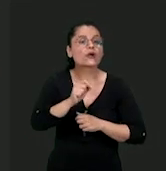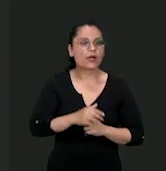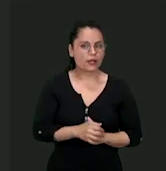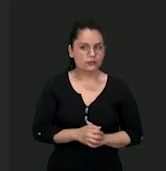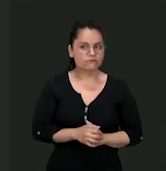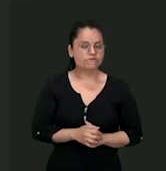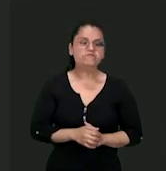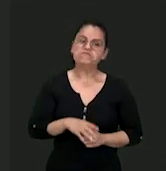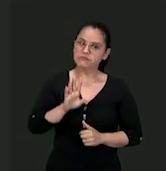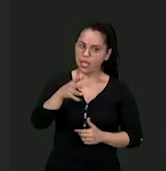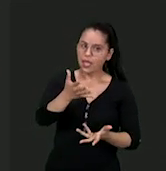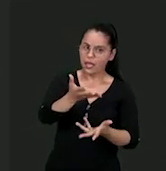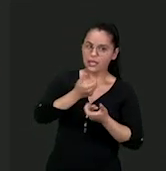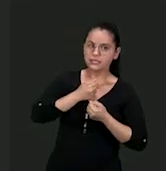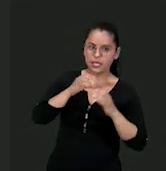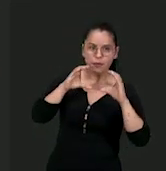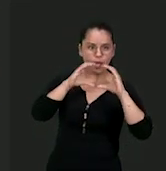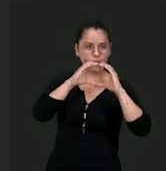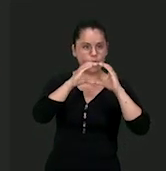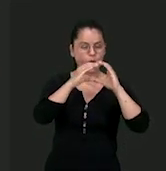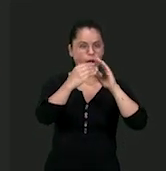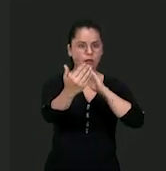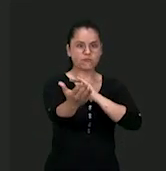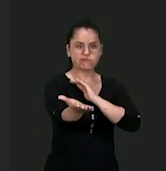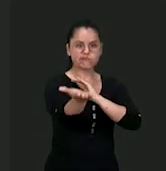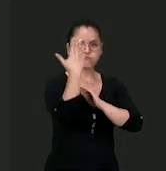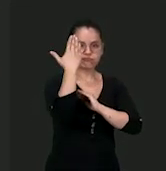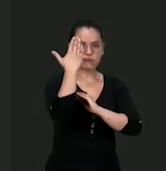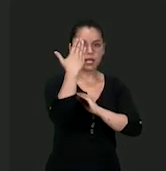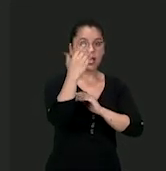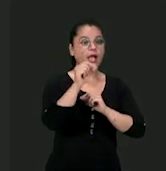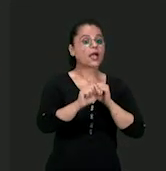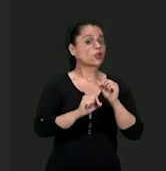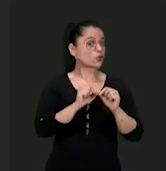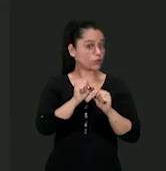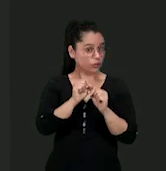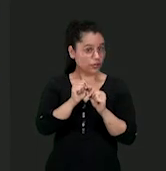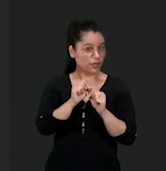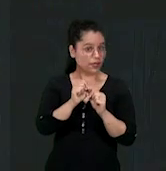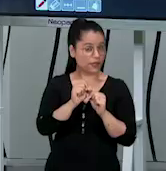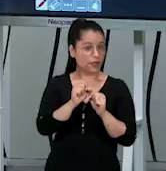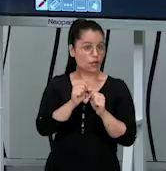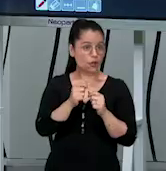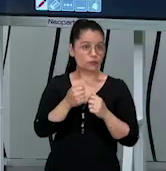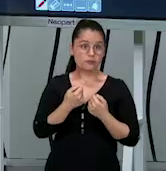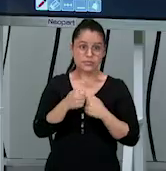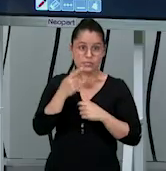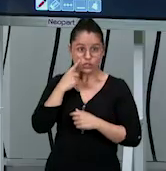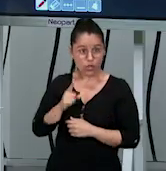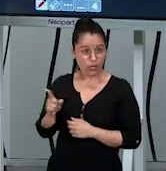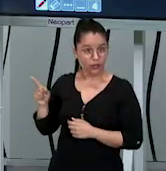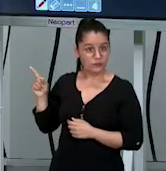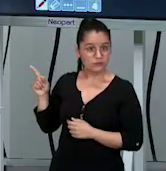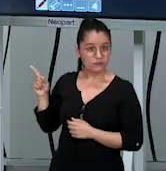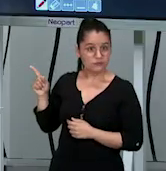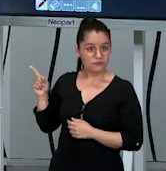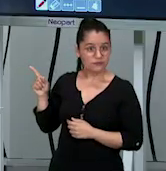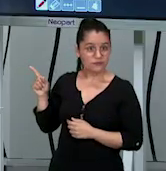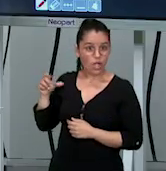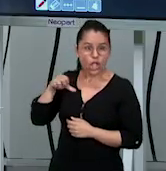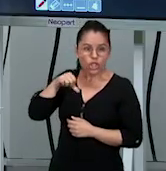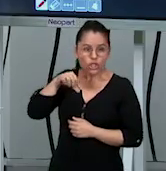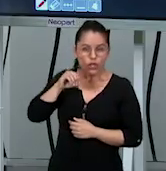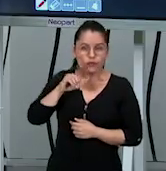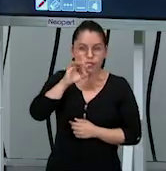é receber a bola que vem de um saque. Então foi lá o seu adversário que sacou, eu vou receber. Geralmente, 90